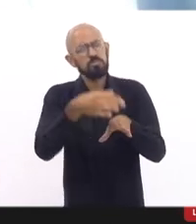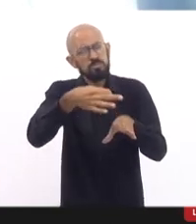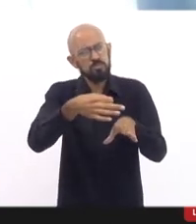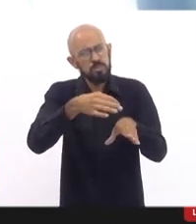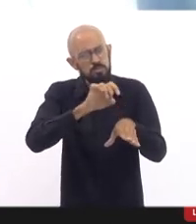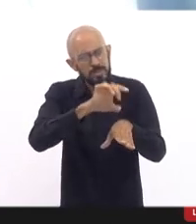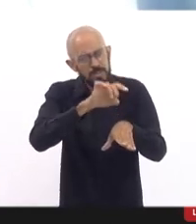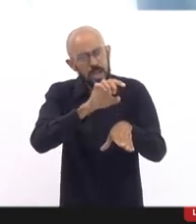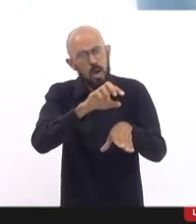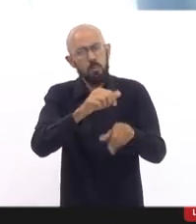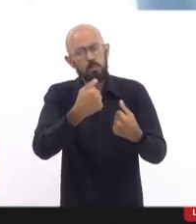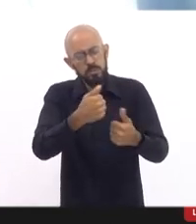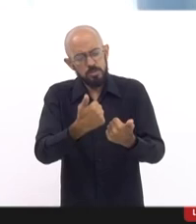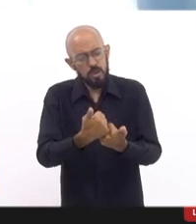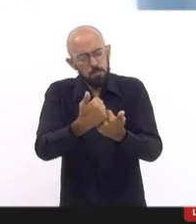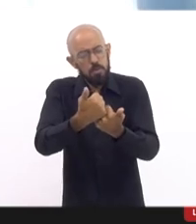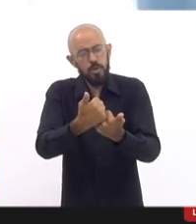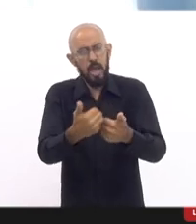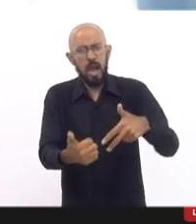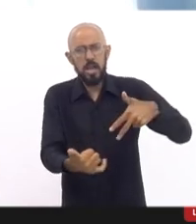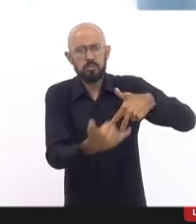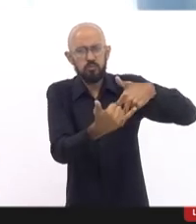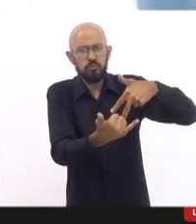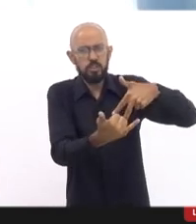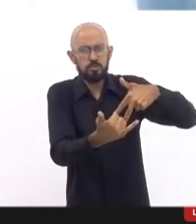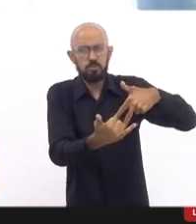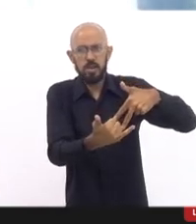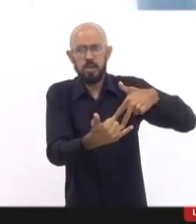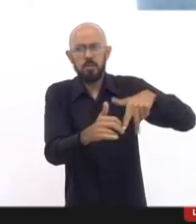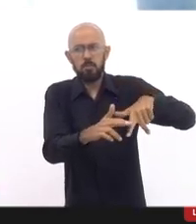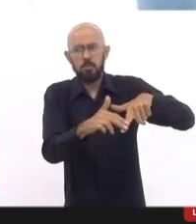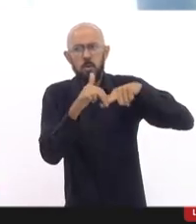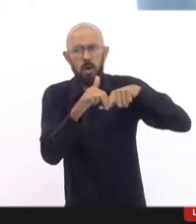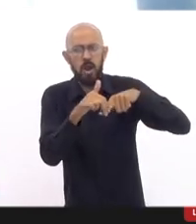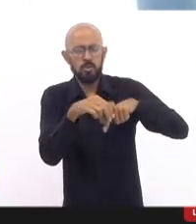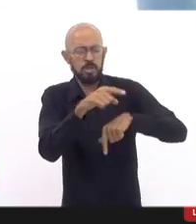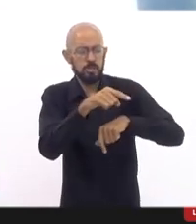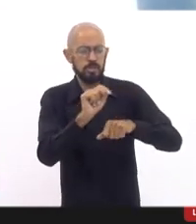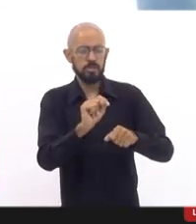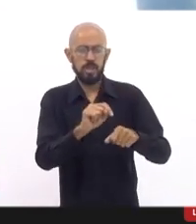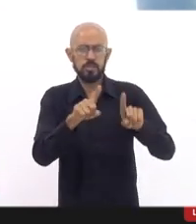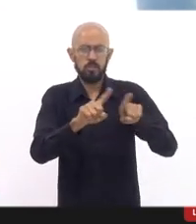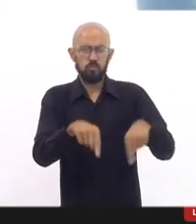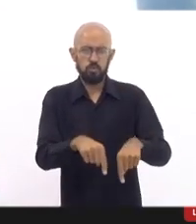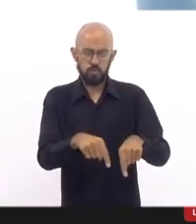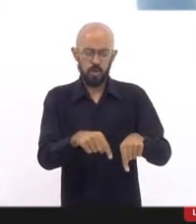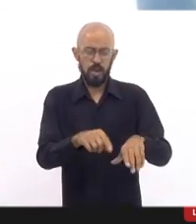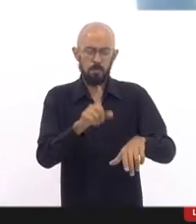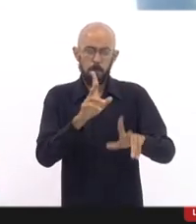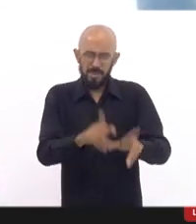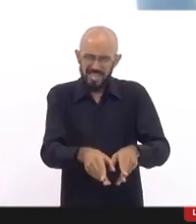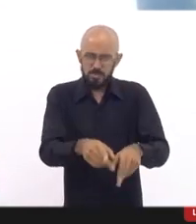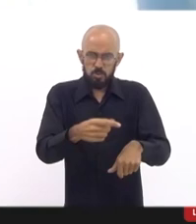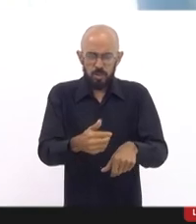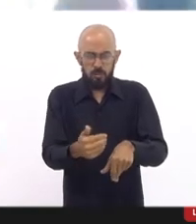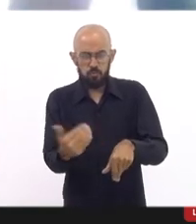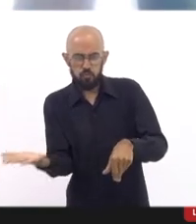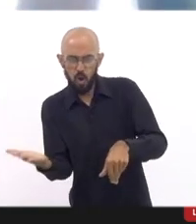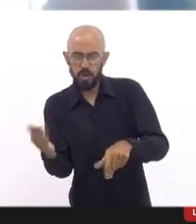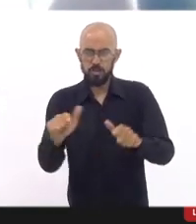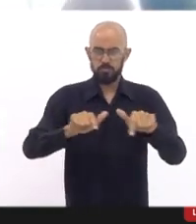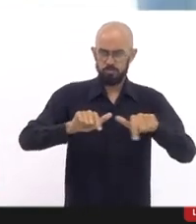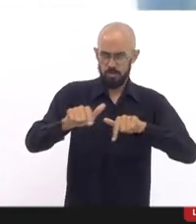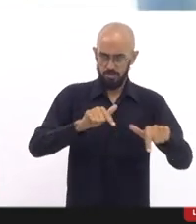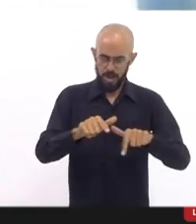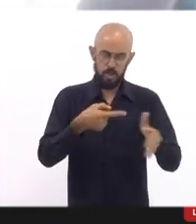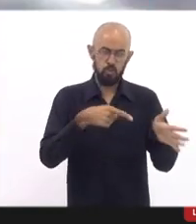apoiar as vítimas, nesse caso, pelo fato de terem sido agentes seus, ainda que fora de serviço? Então,